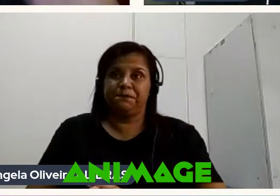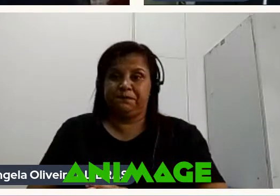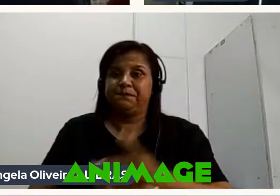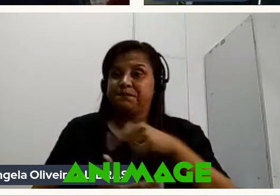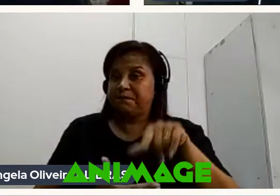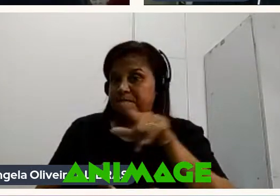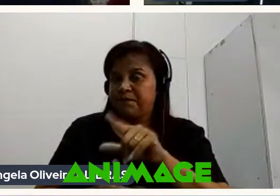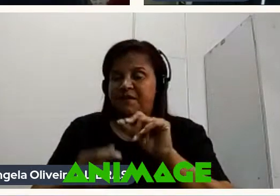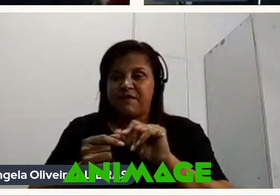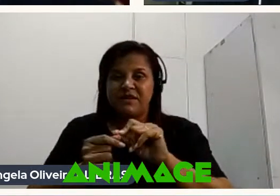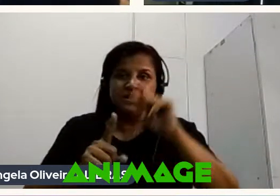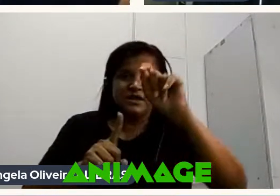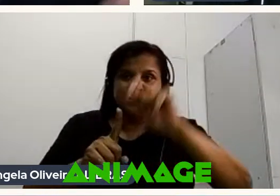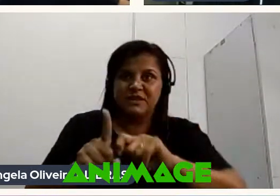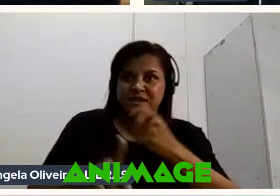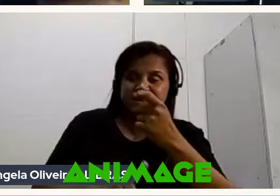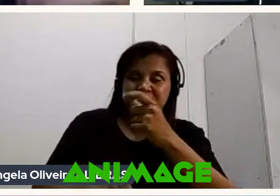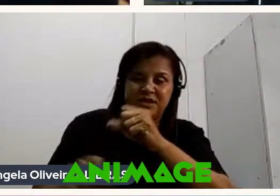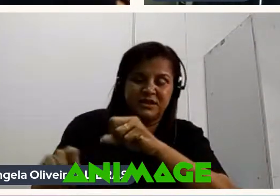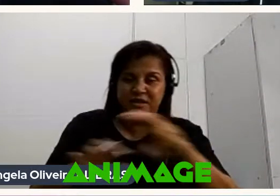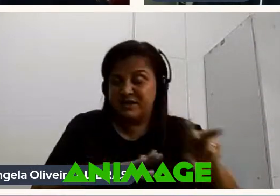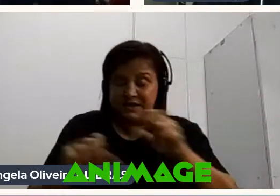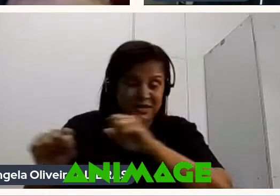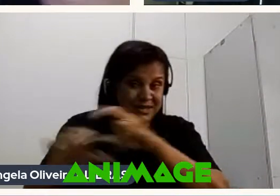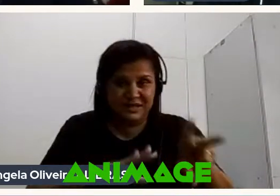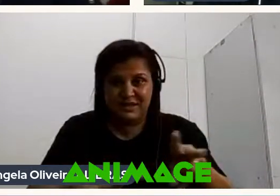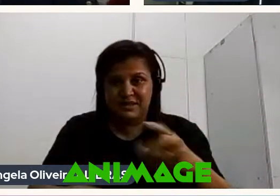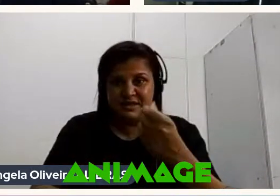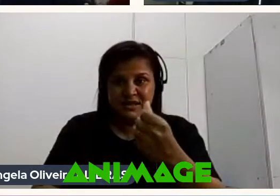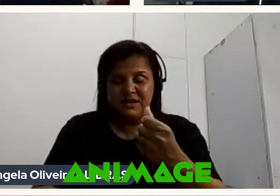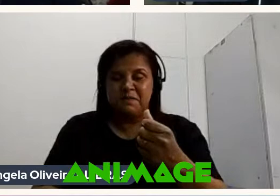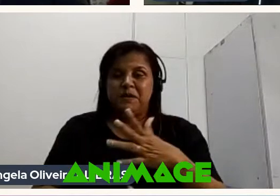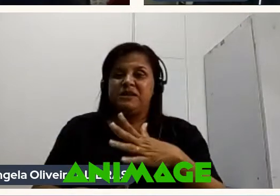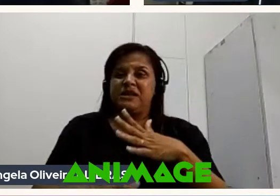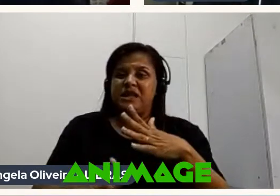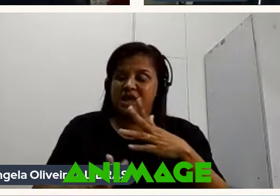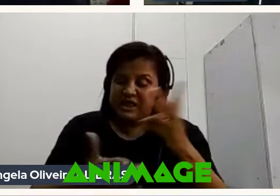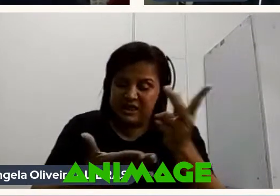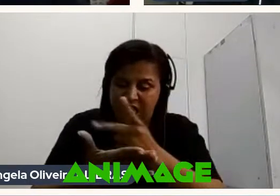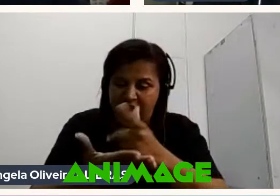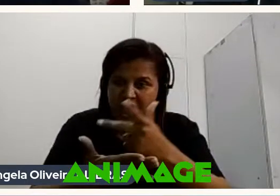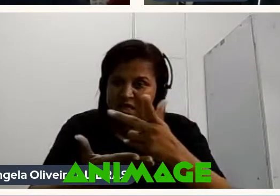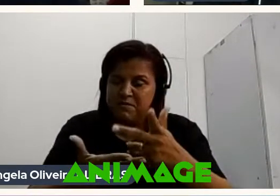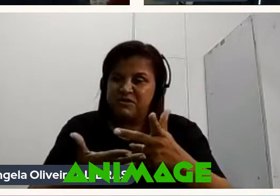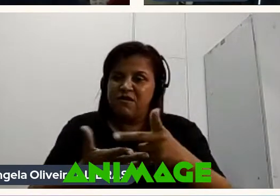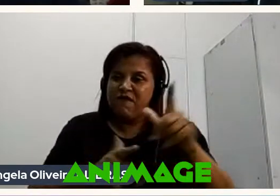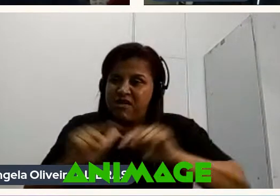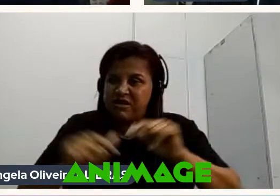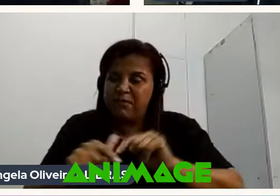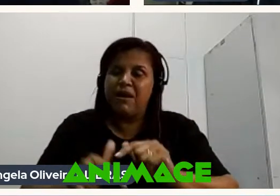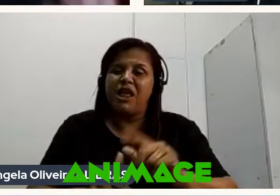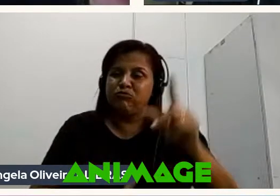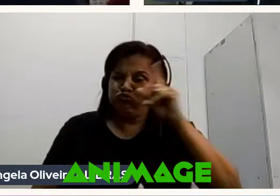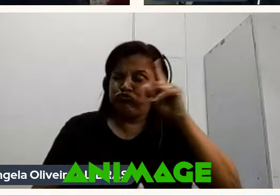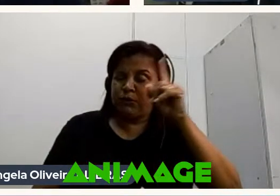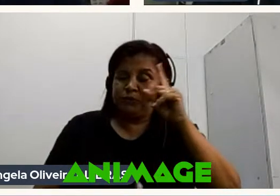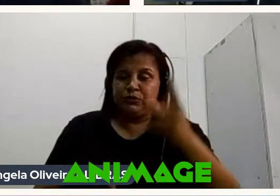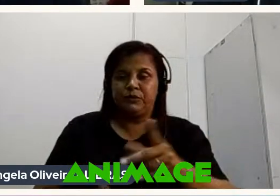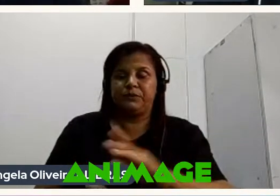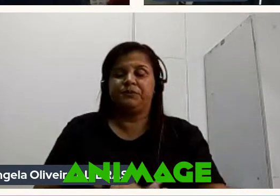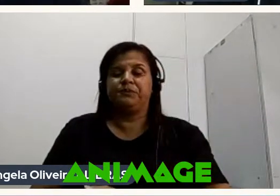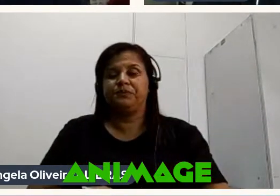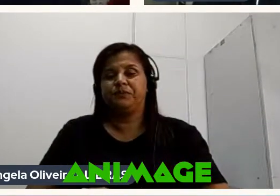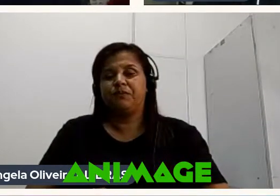seis semanas E depois vai para a edição Na animação A gente vai retrabalhando Isso o tempo todo É Acho que eu